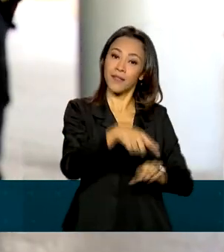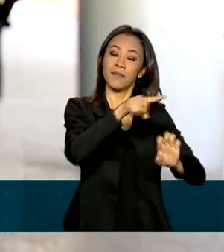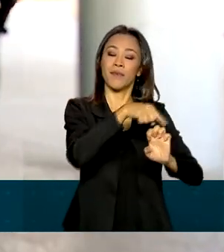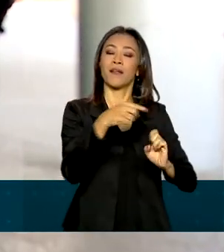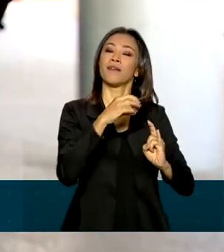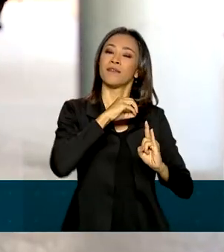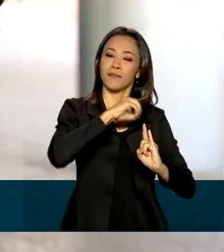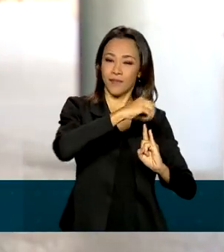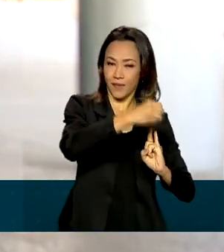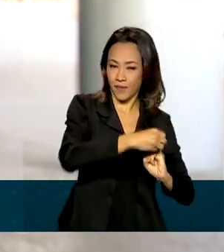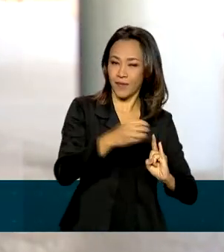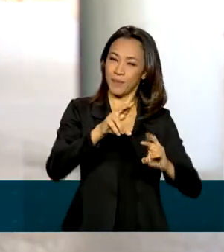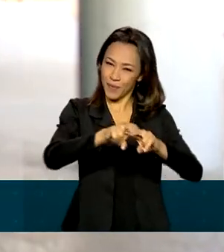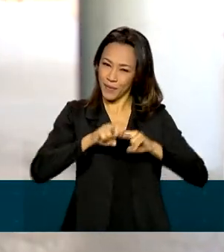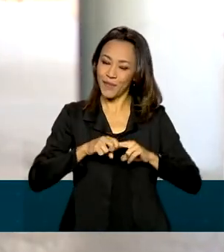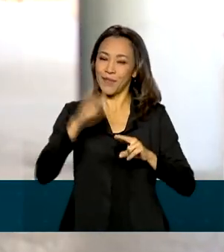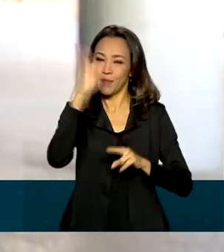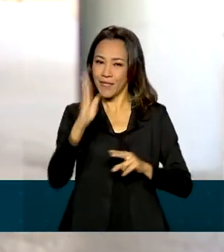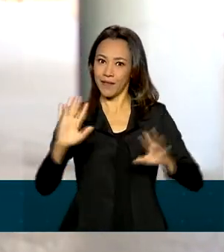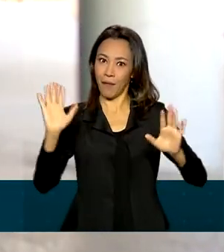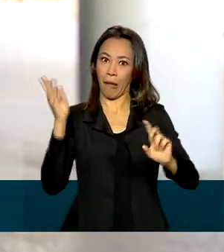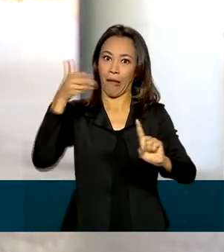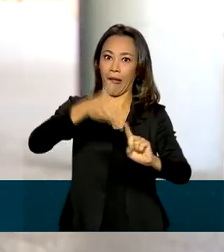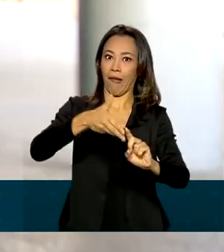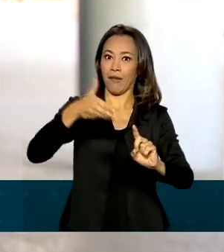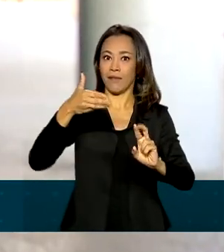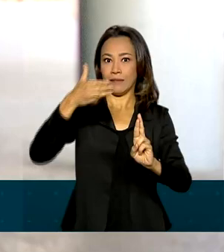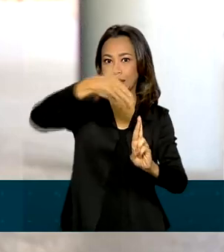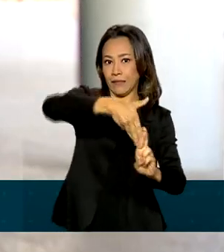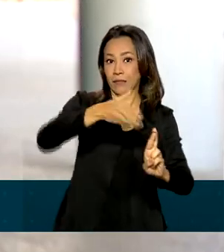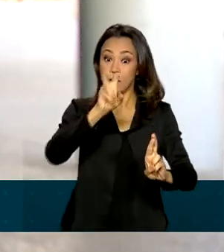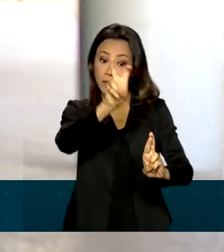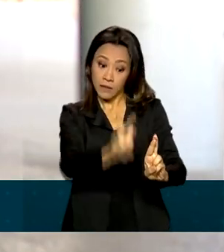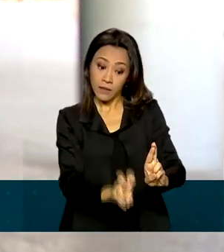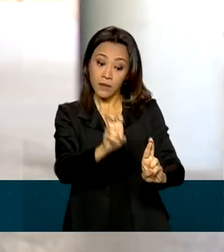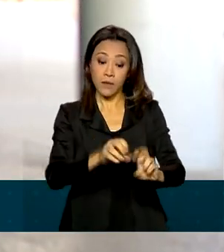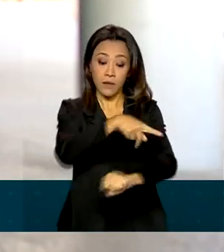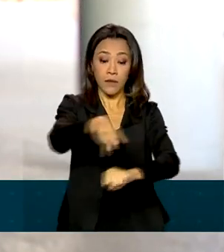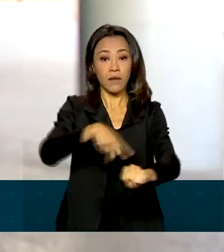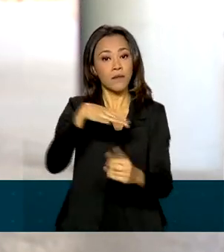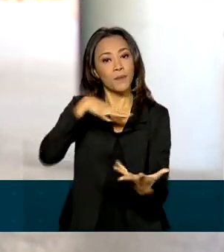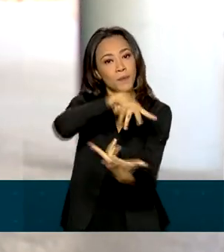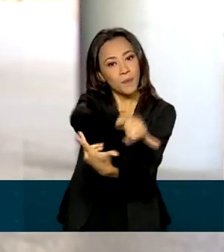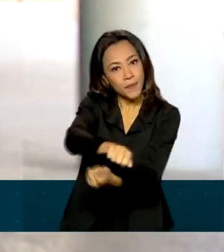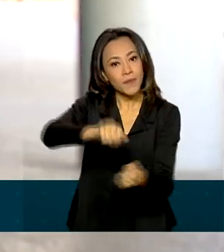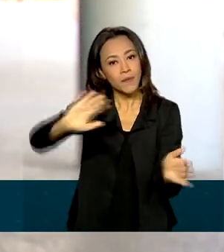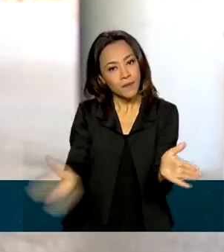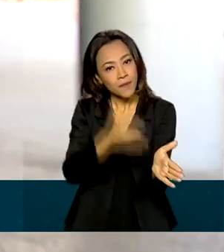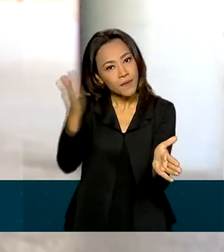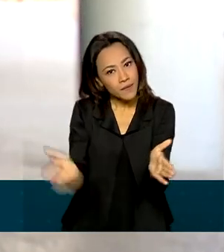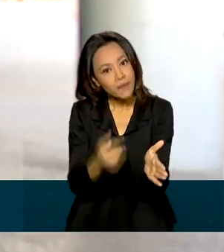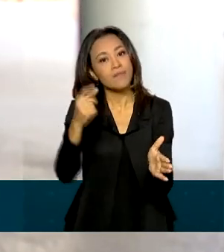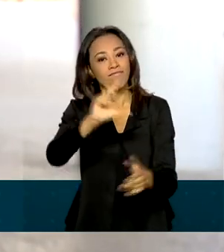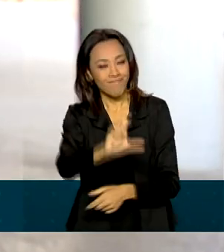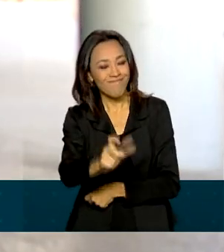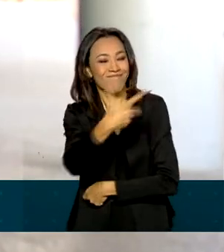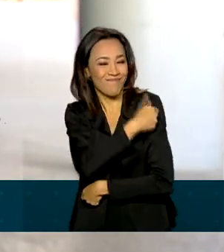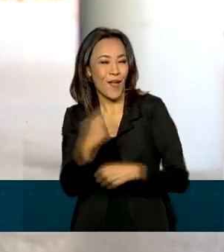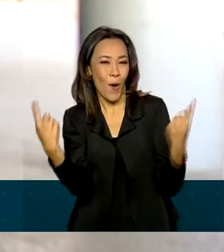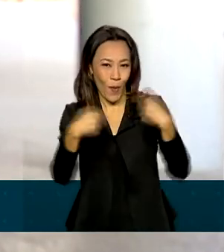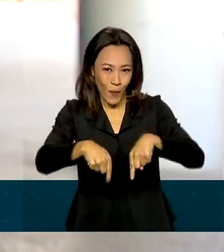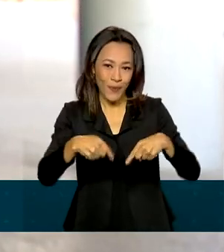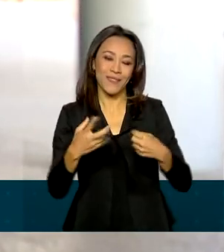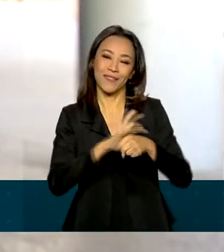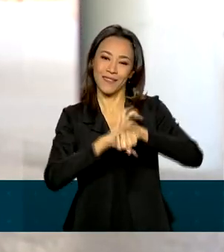com isso, o Brasil entrou na elite da vacinação. Está entre os cinco países do planeta que produzem a vacina contra a Covid-19